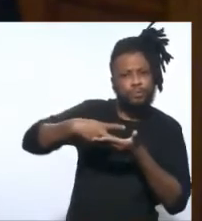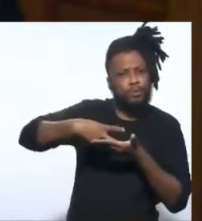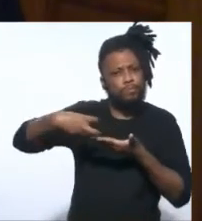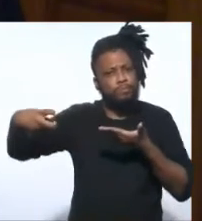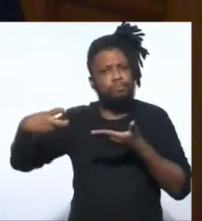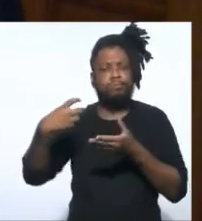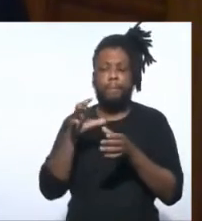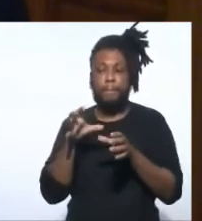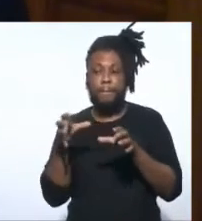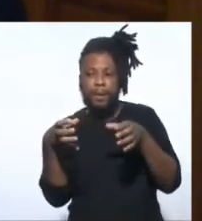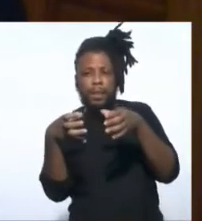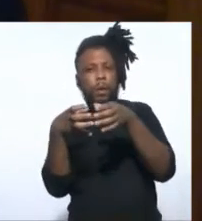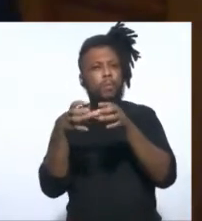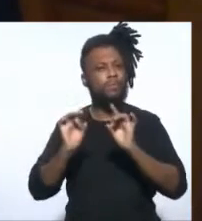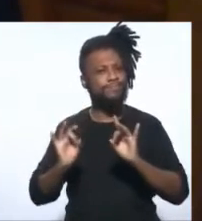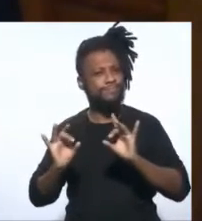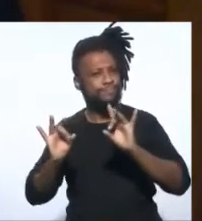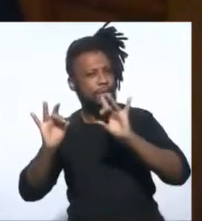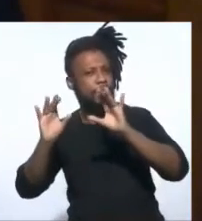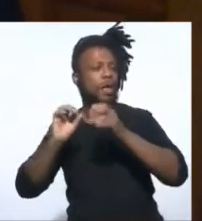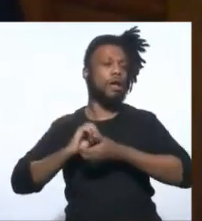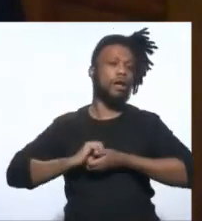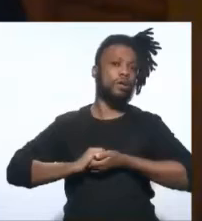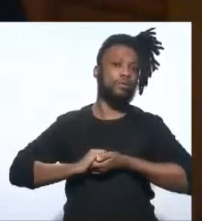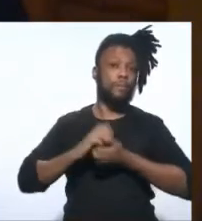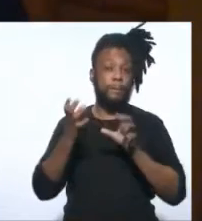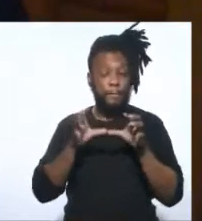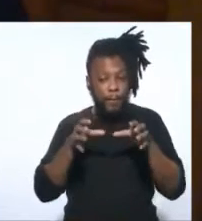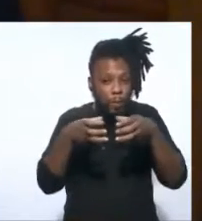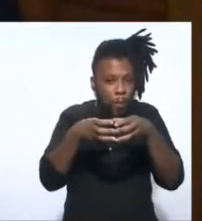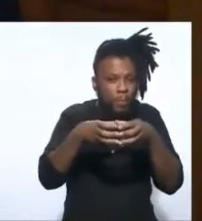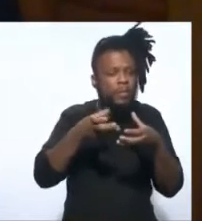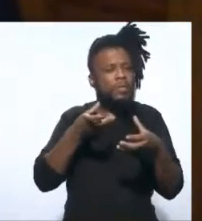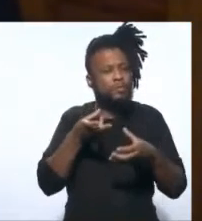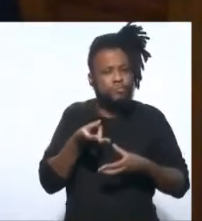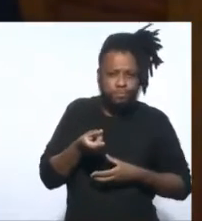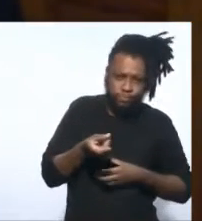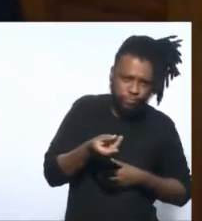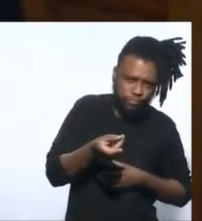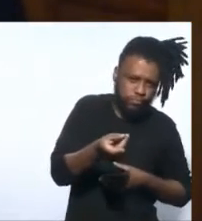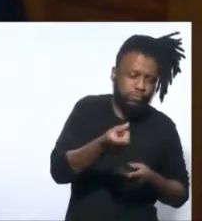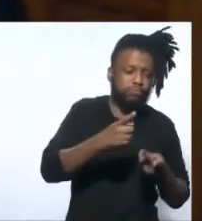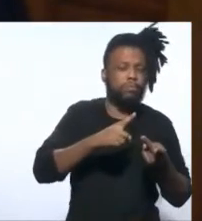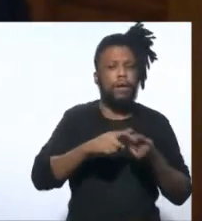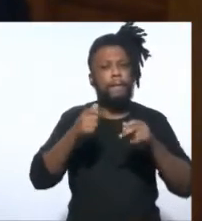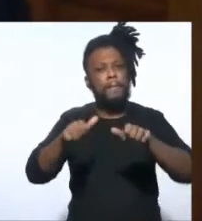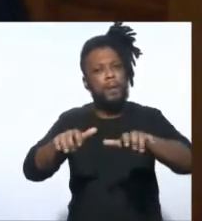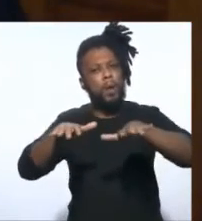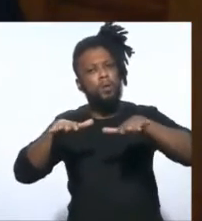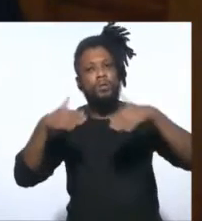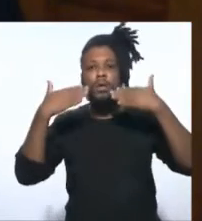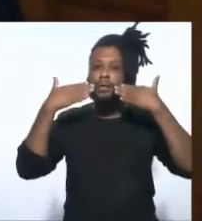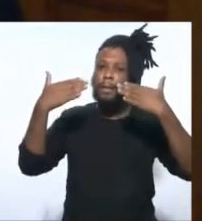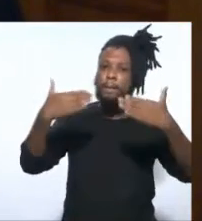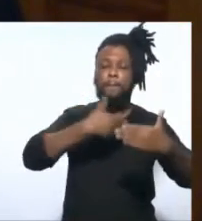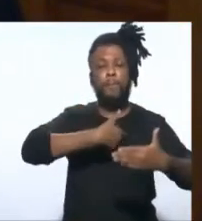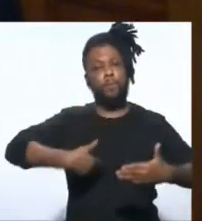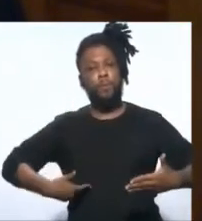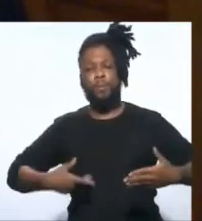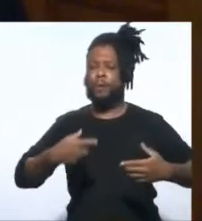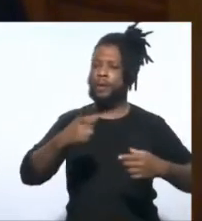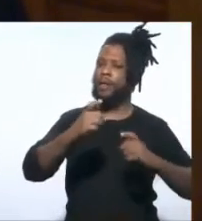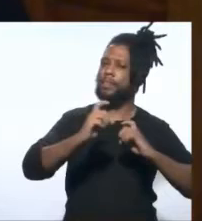comissões especiais, pelas comissões permanentes, pelas audiências públicas em